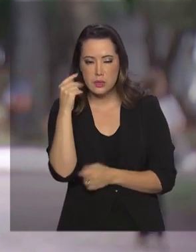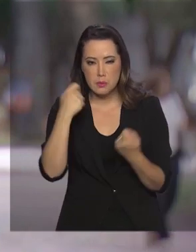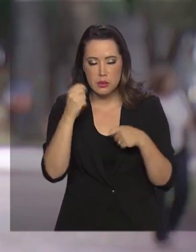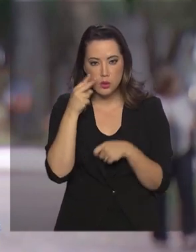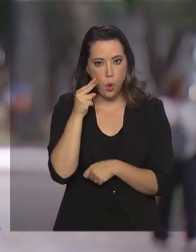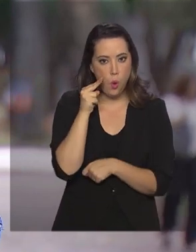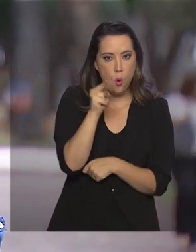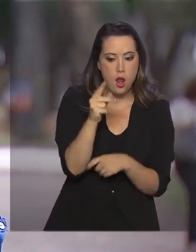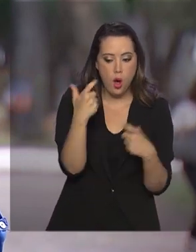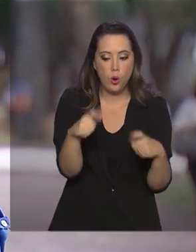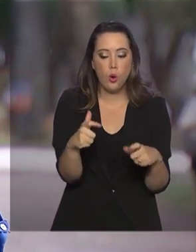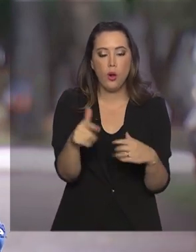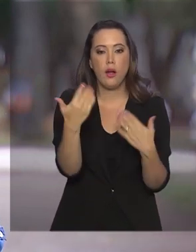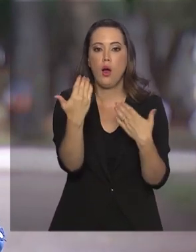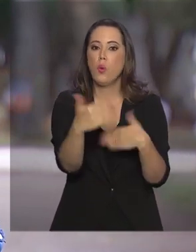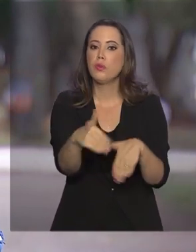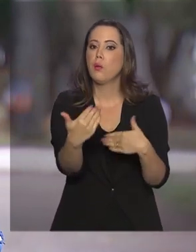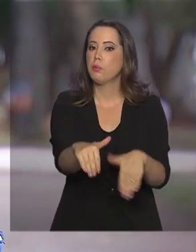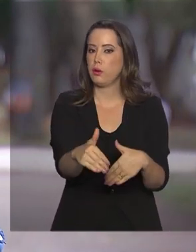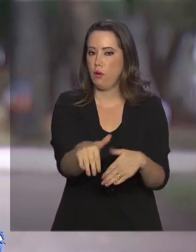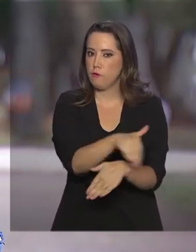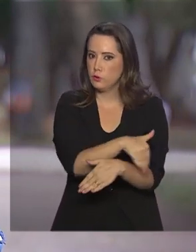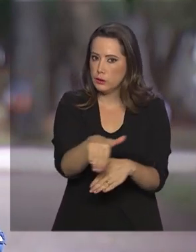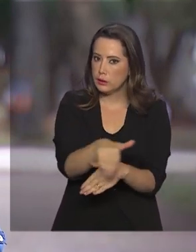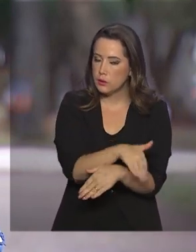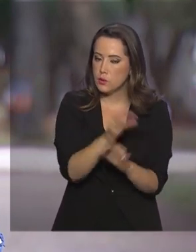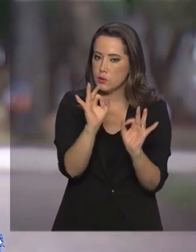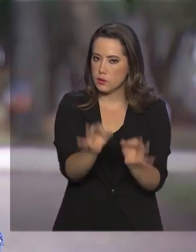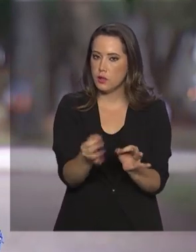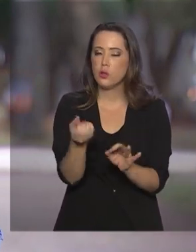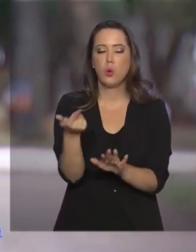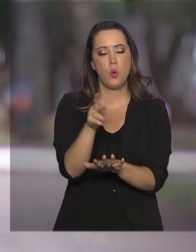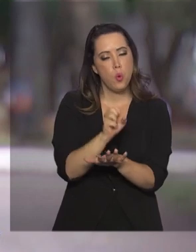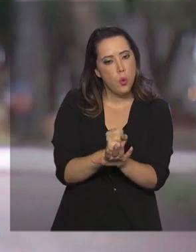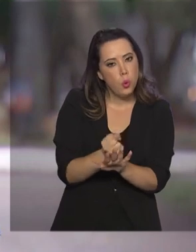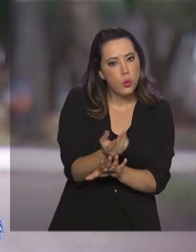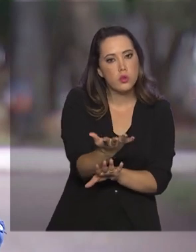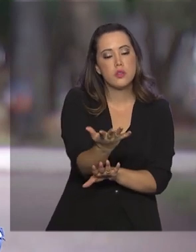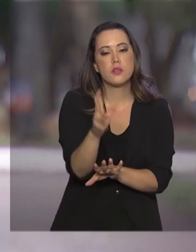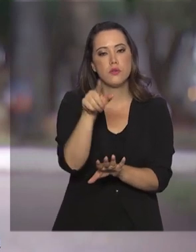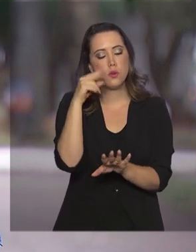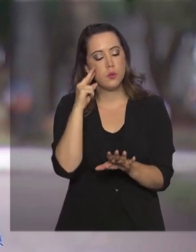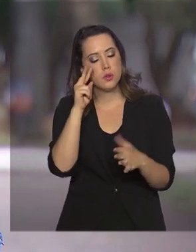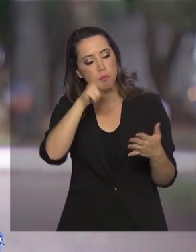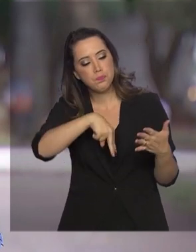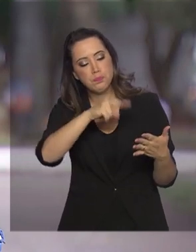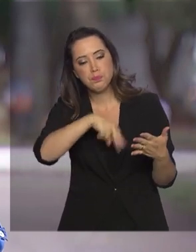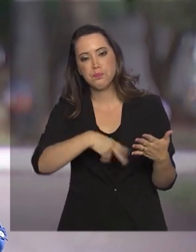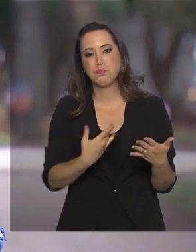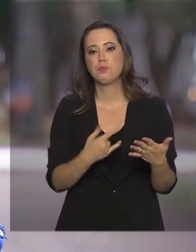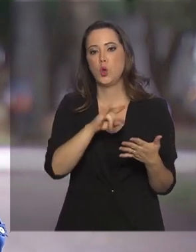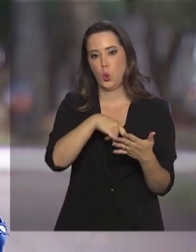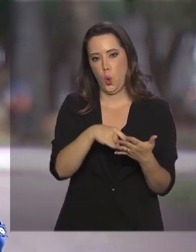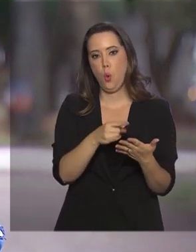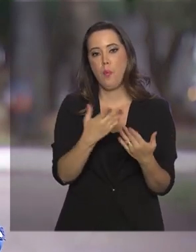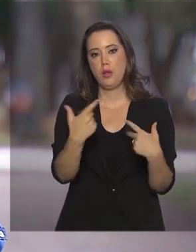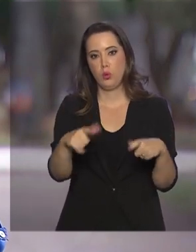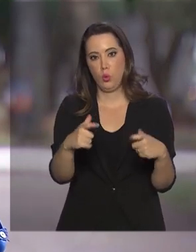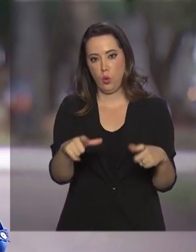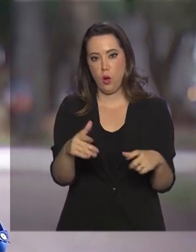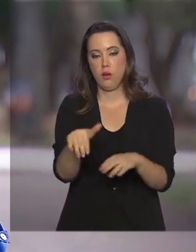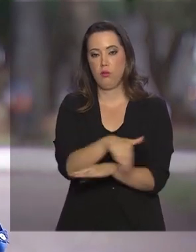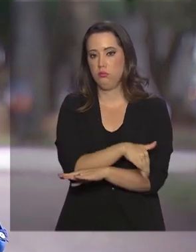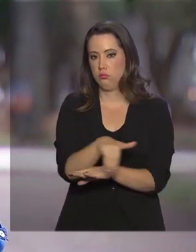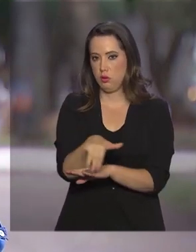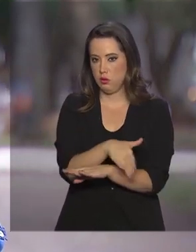o local da prova e outras informações que estão disponíveis no cartão de confirmação. Esse cartão